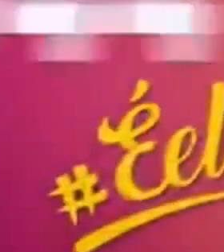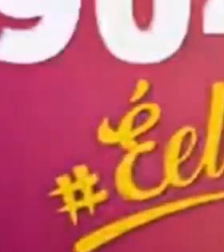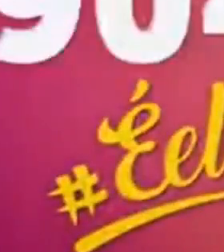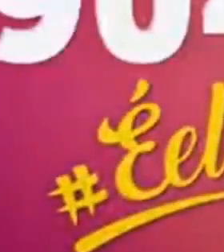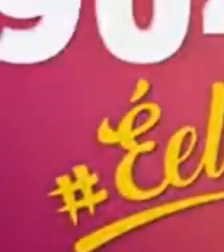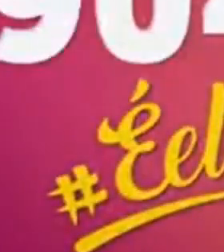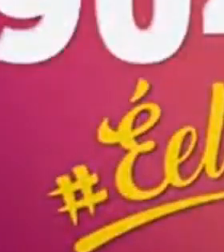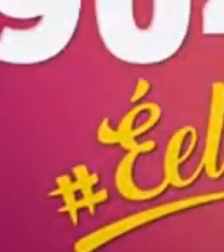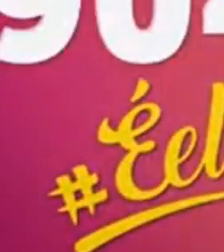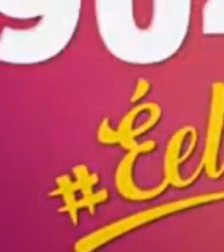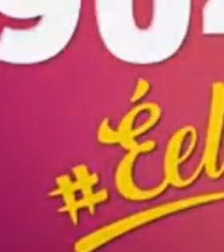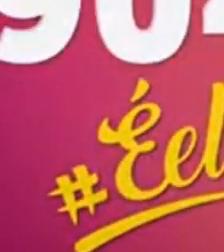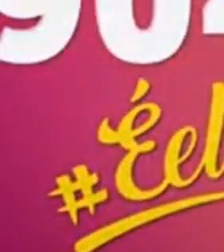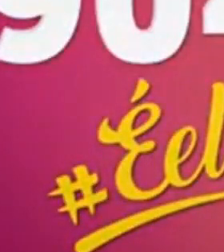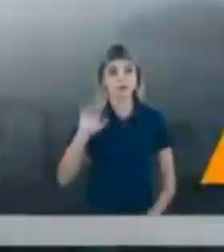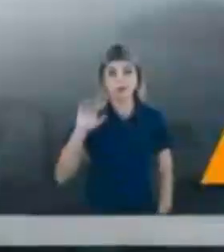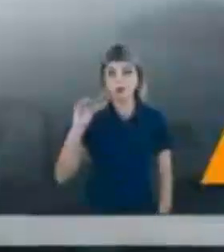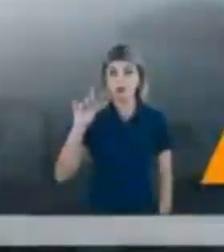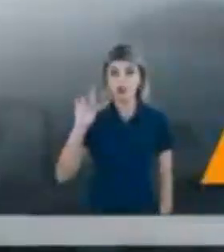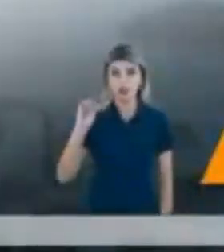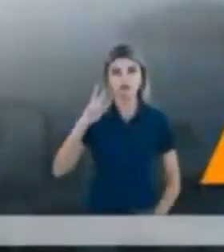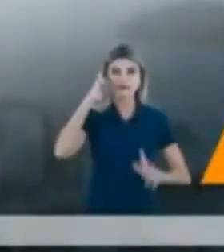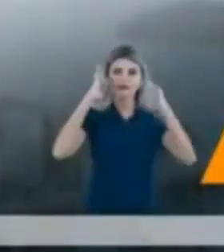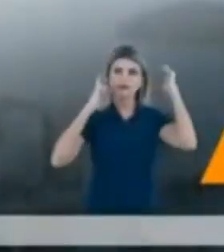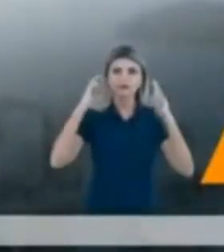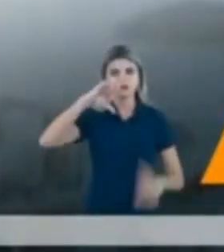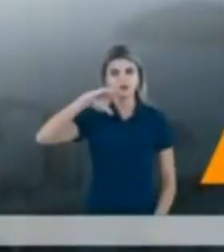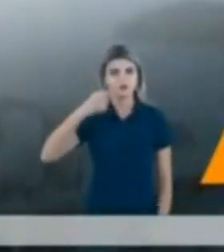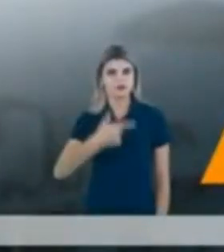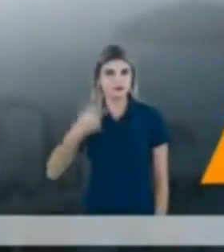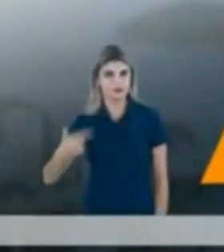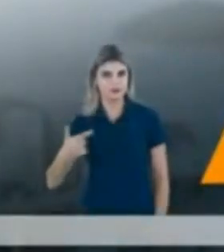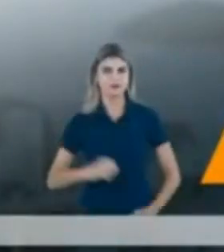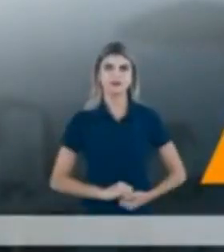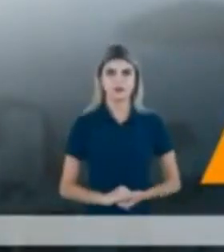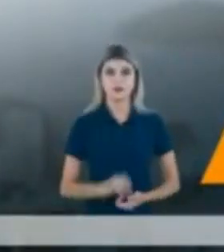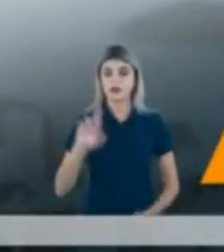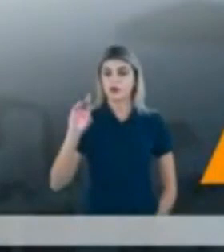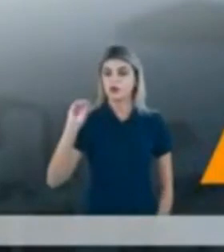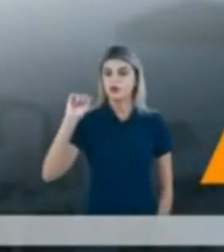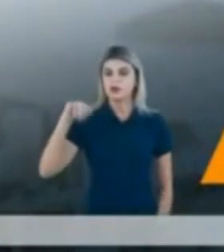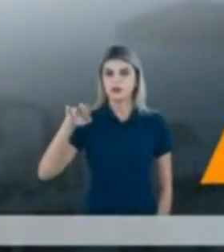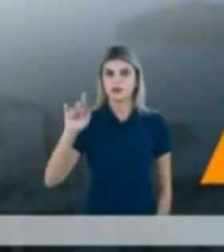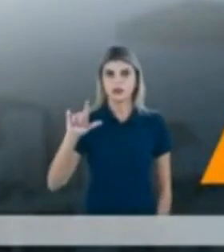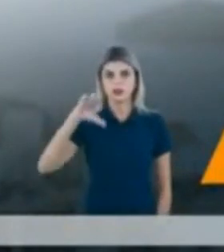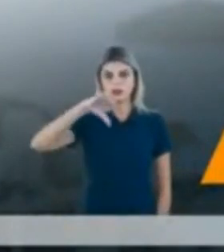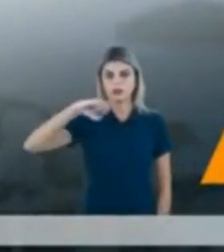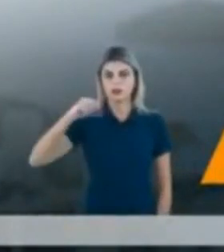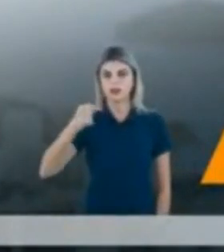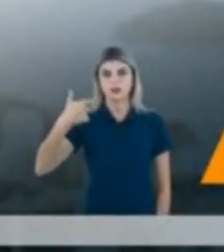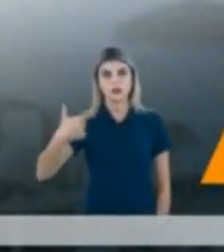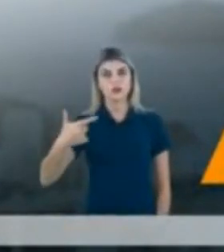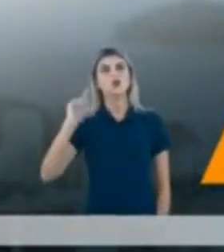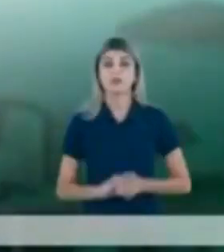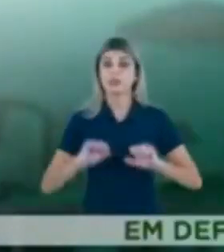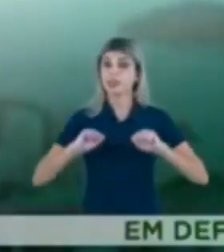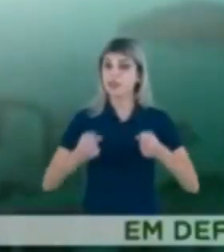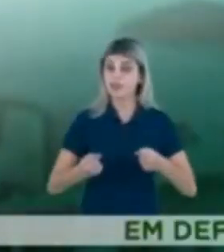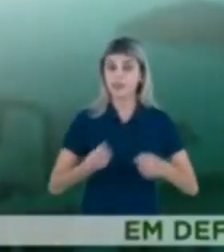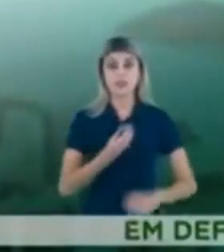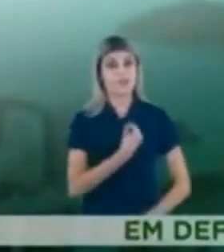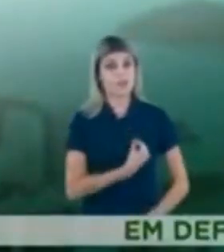Deputada federal, 9044. Rogério do Salão, 9022. Rosângela Mota, 9072.